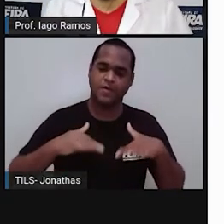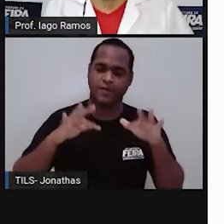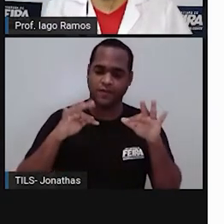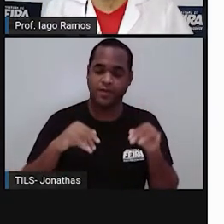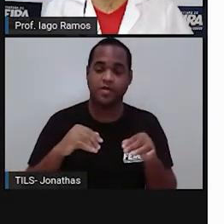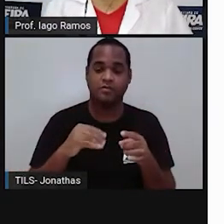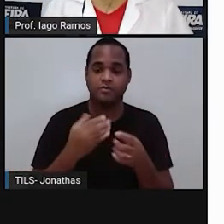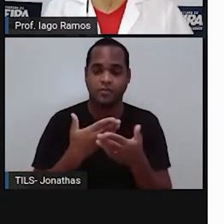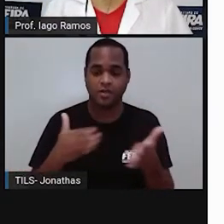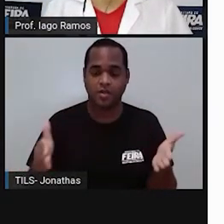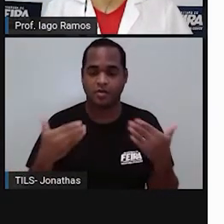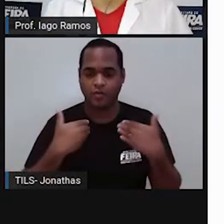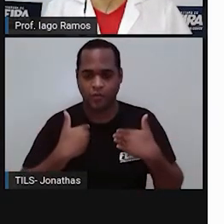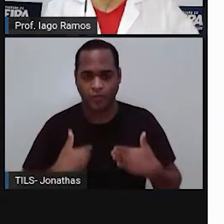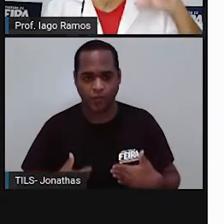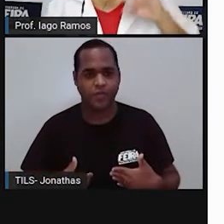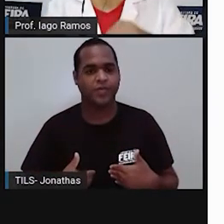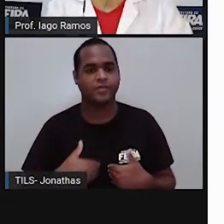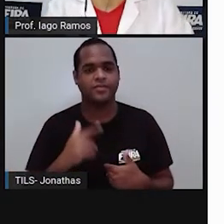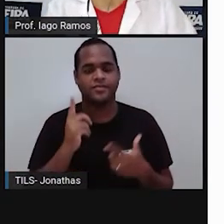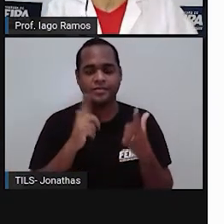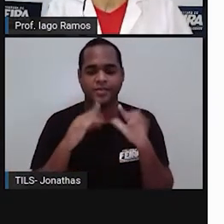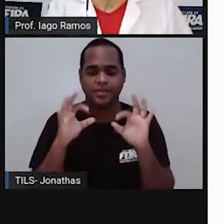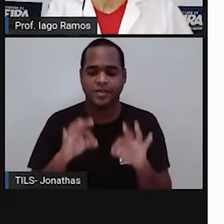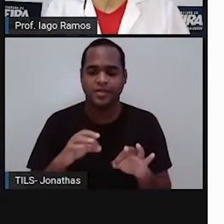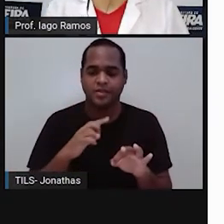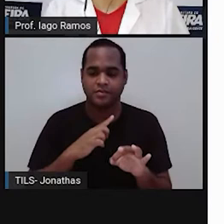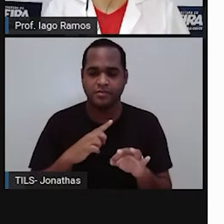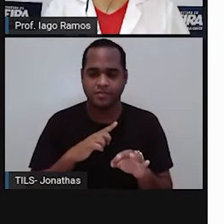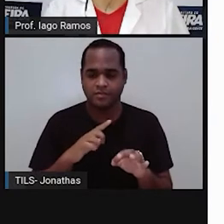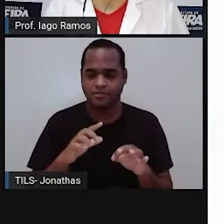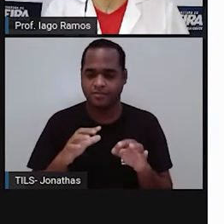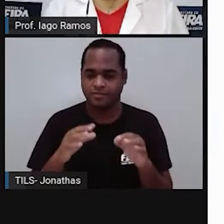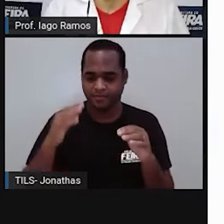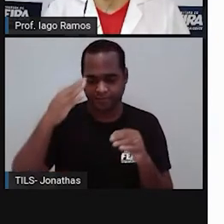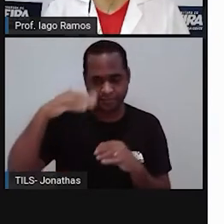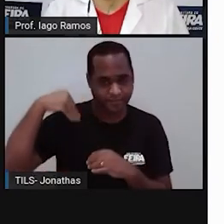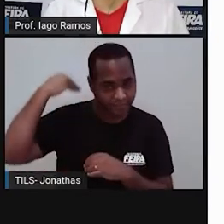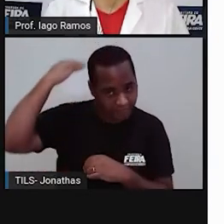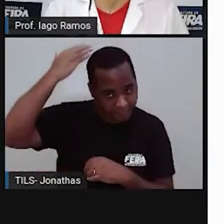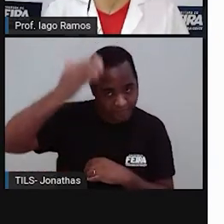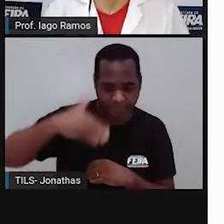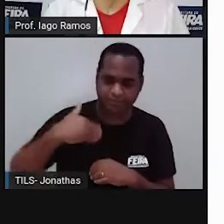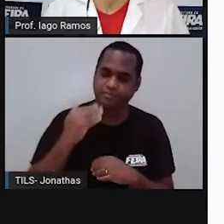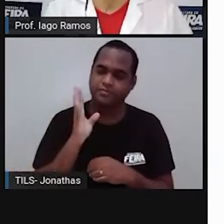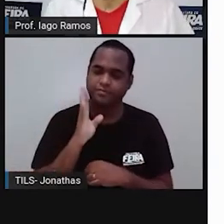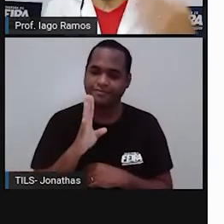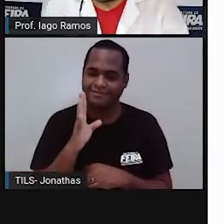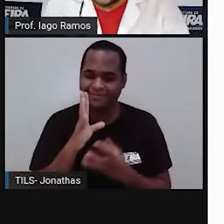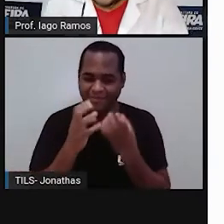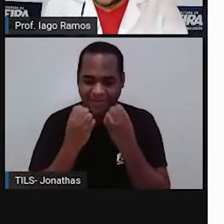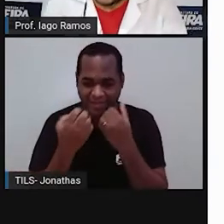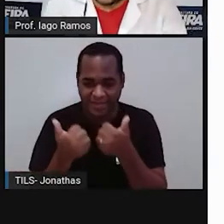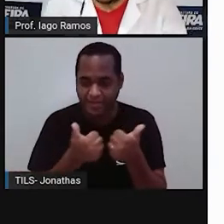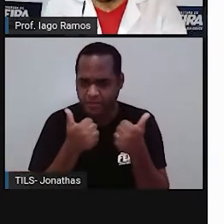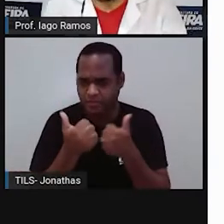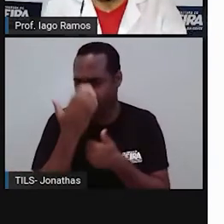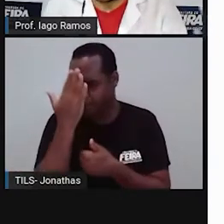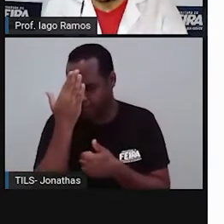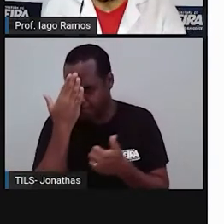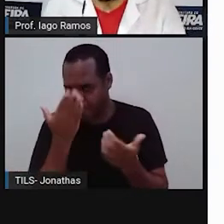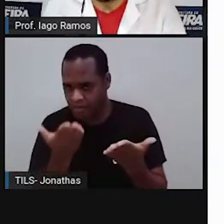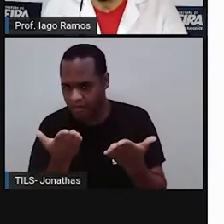daqueles corpos que estavam ali mumificados. Olha só que bacana, né? Você sabia disso?